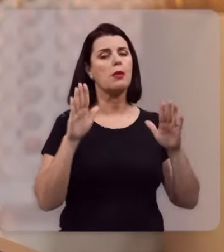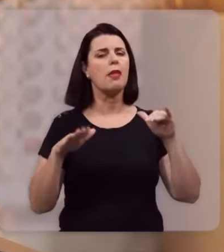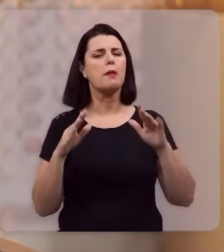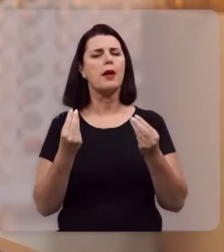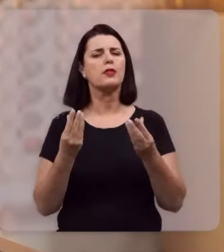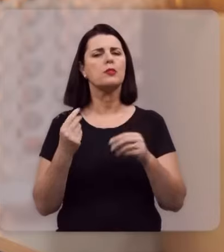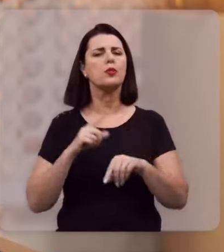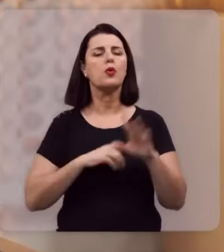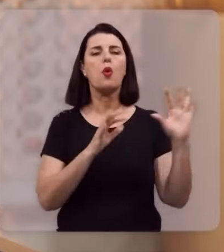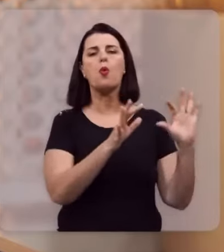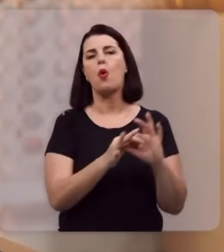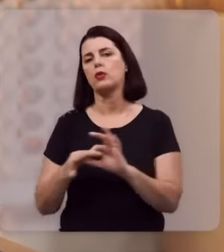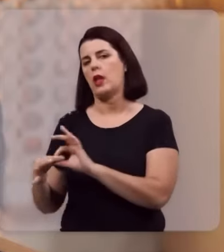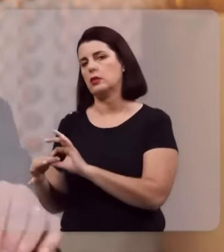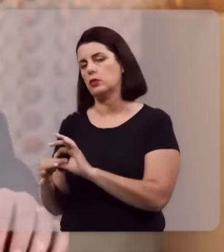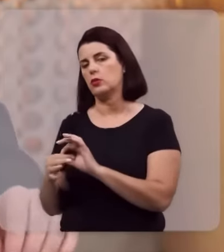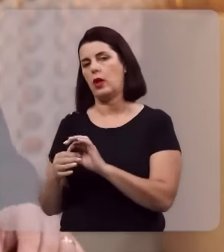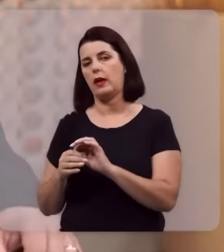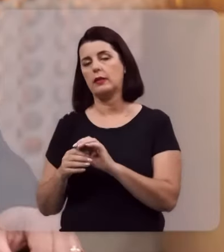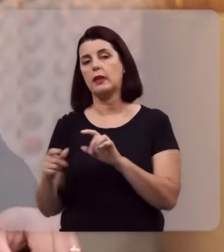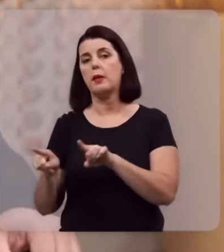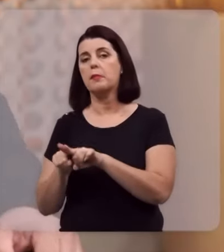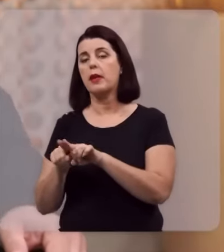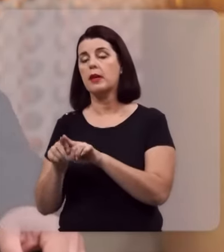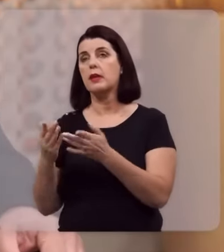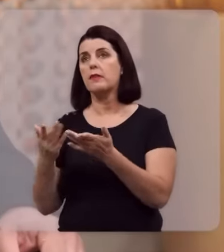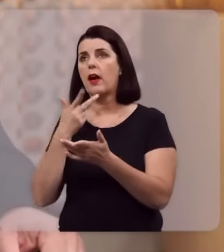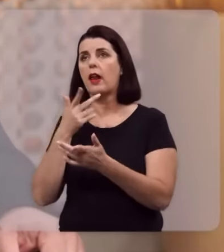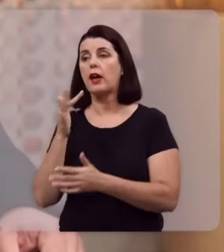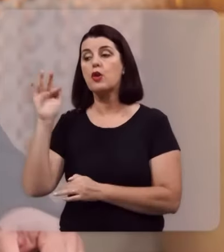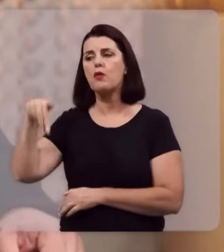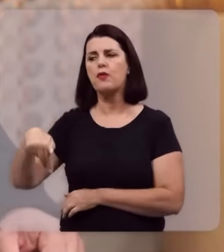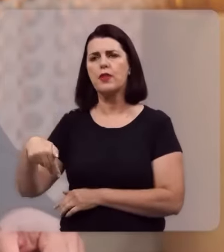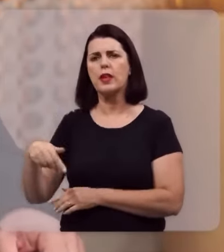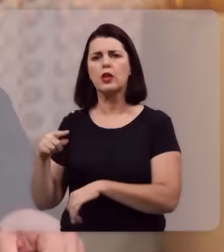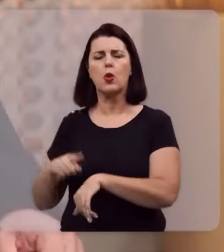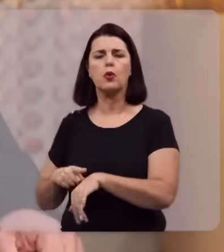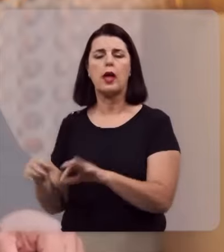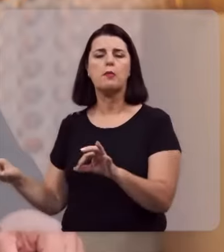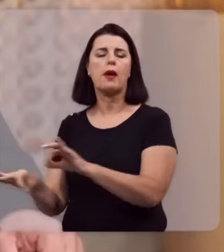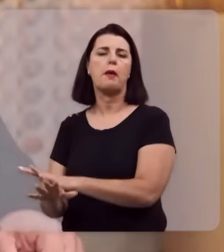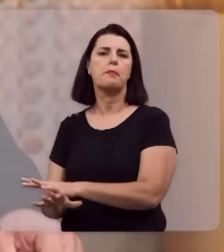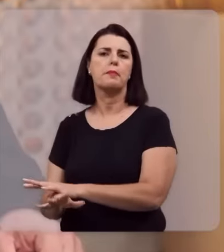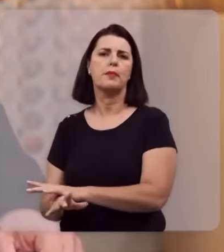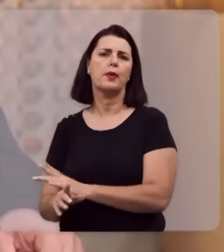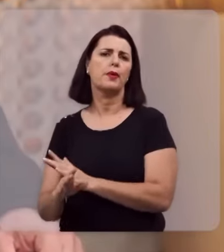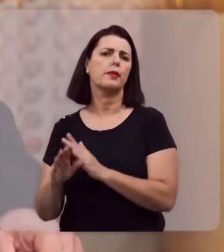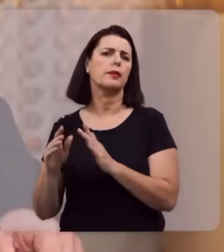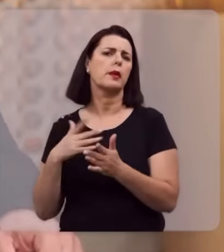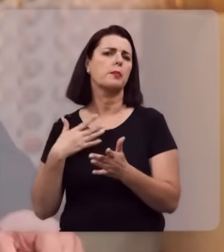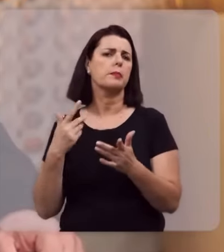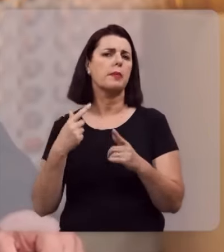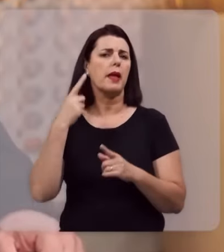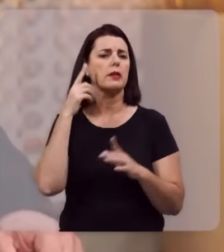muito do seu contexto. Assim como dizer que o fim dos tempos também é um encerramento, é